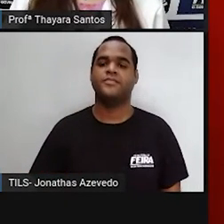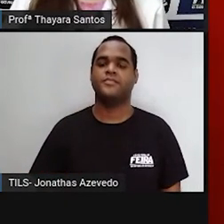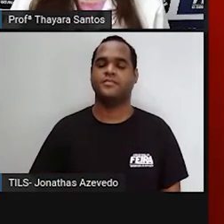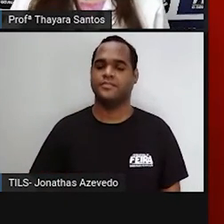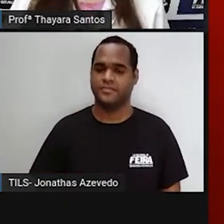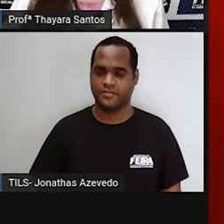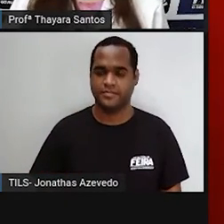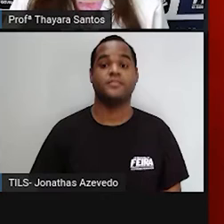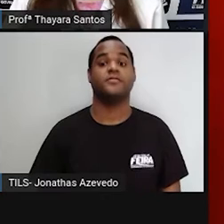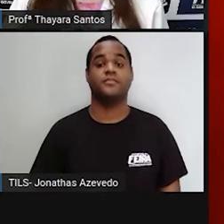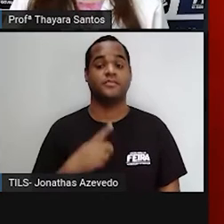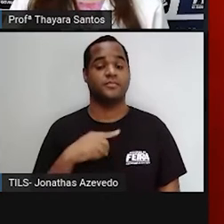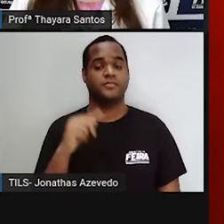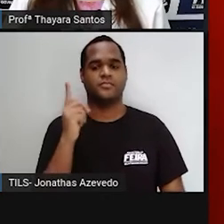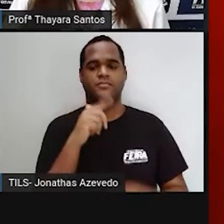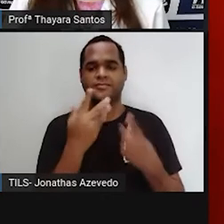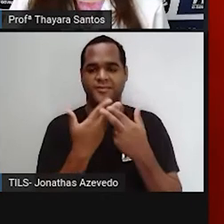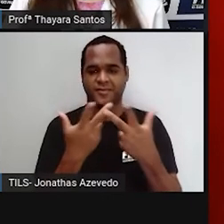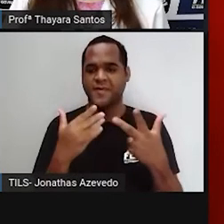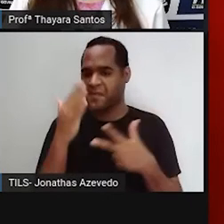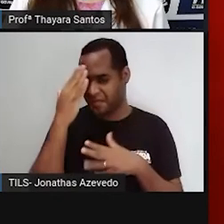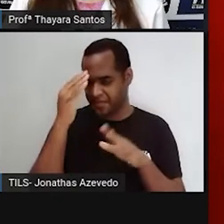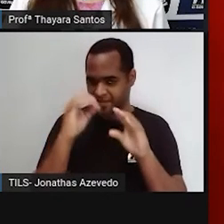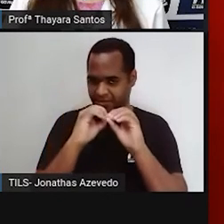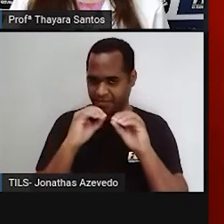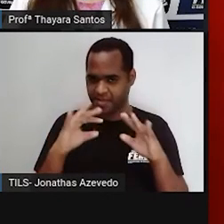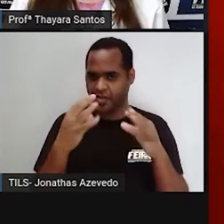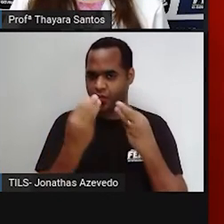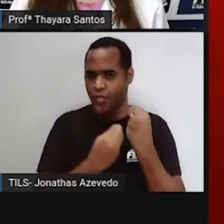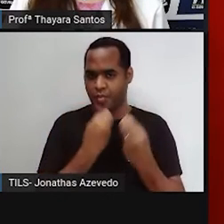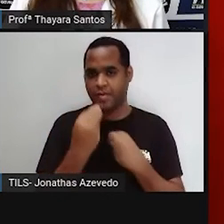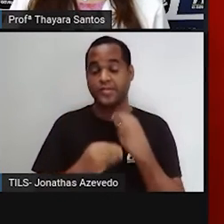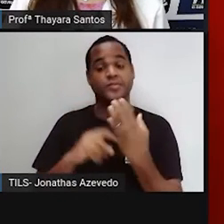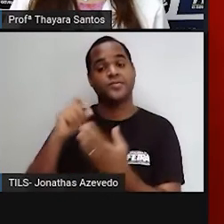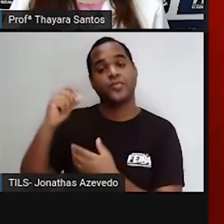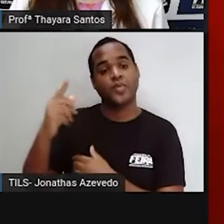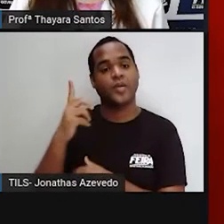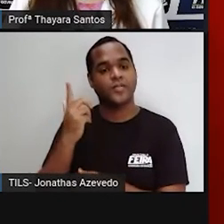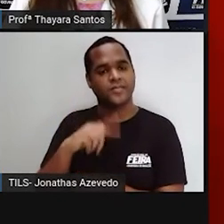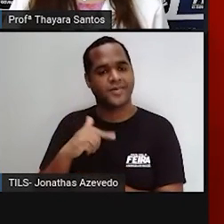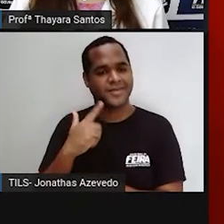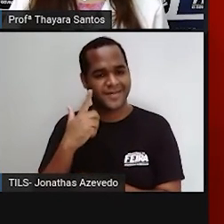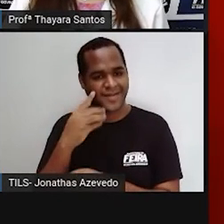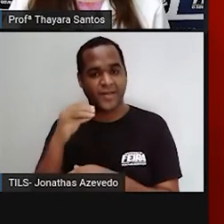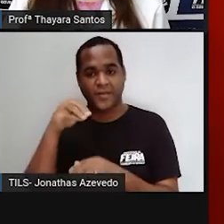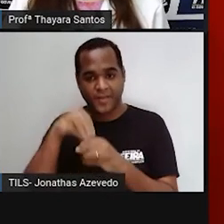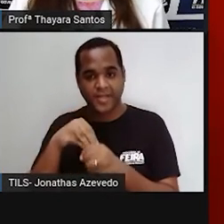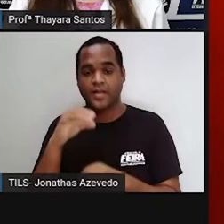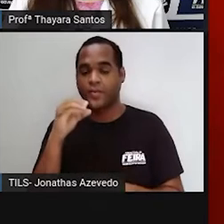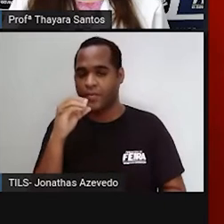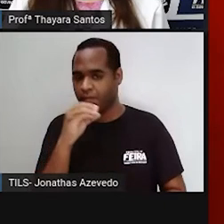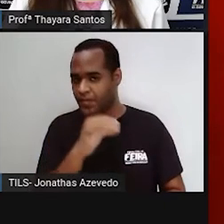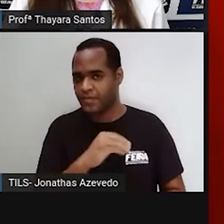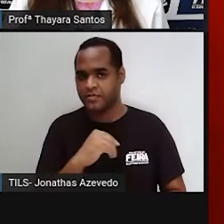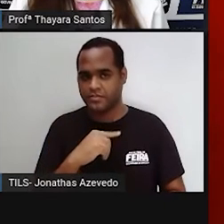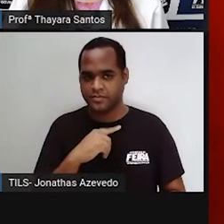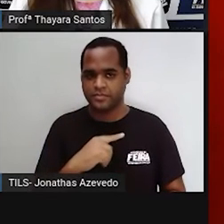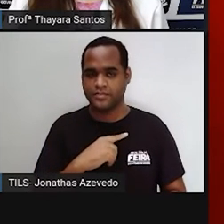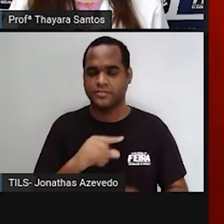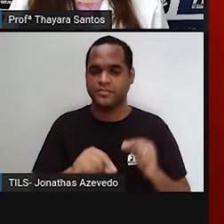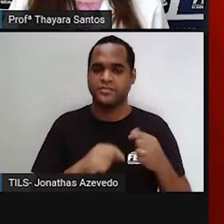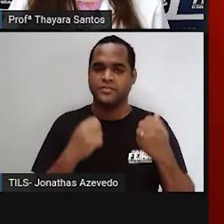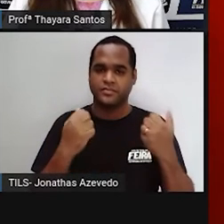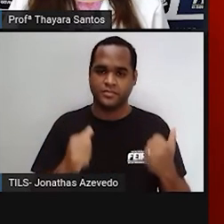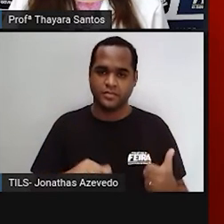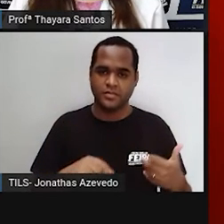para vocês entenderem do que eu estou falando. A parte mais interna do Sol é o núcleo, que é a parte mais quente. Logo depois do núcleo, a